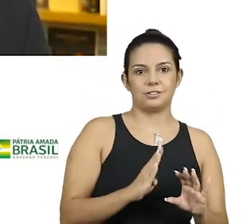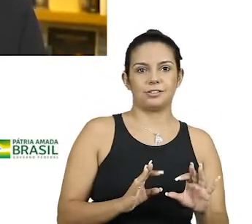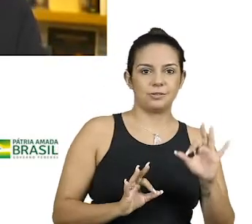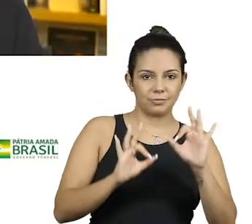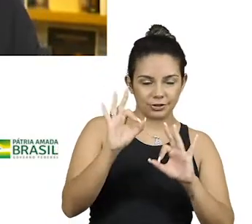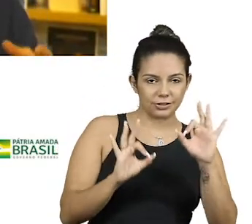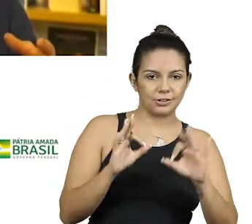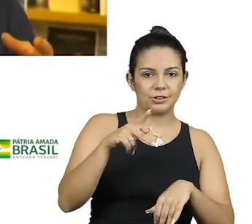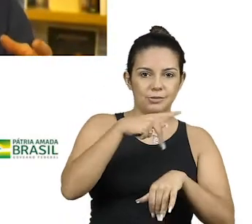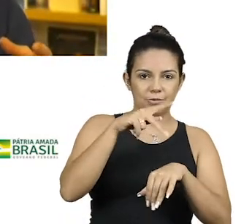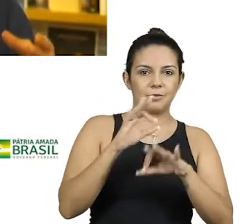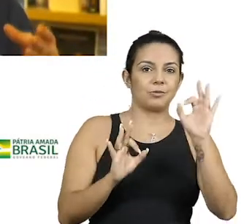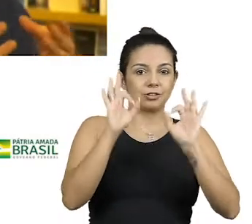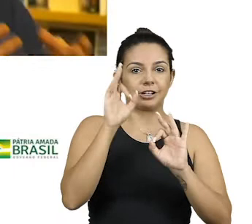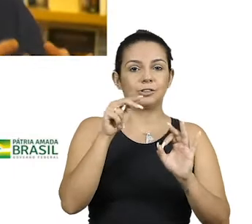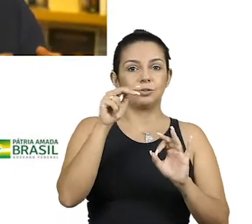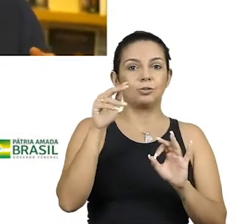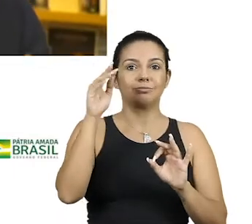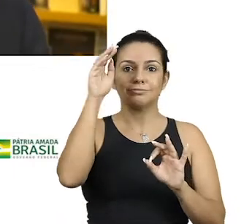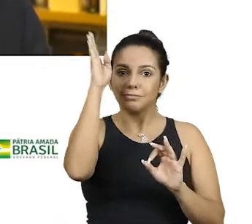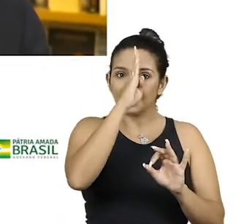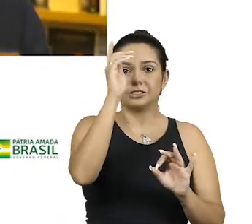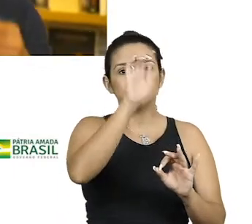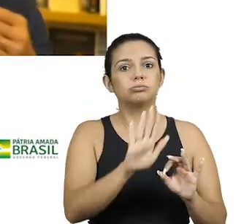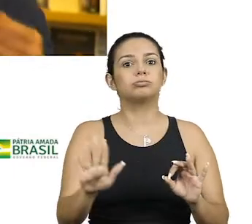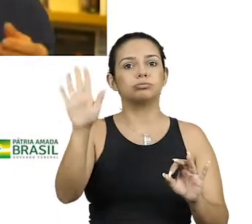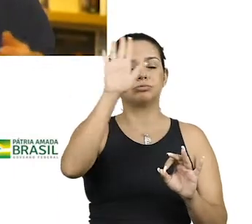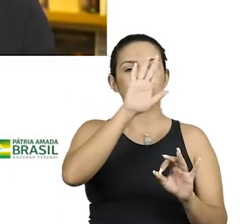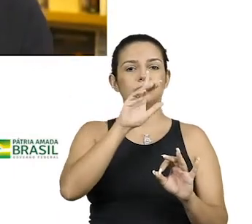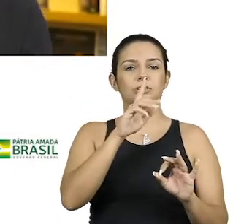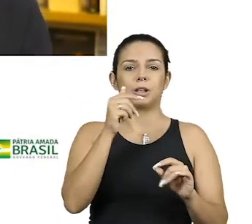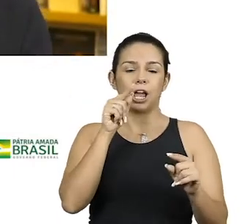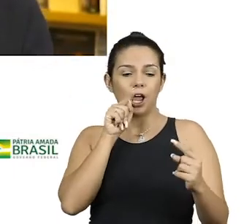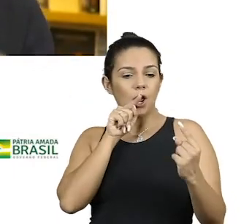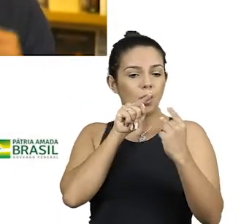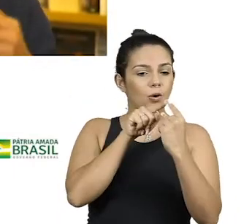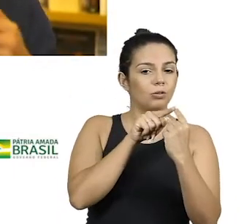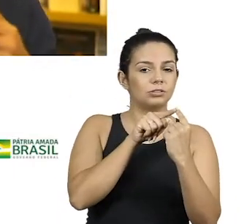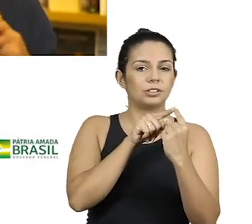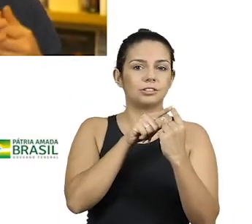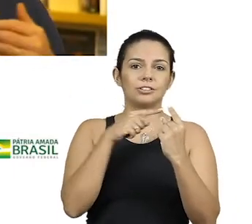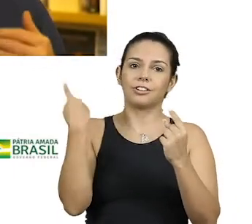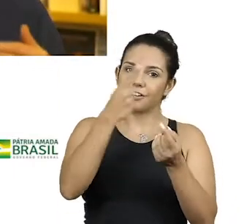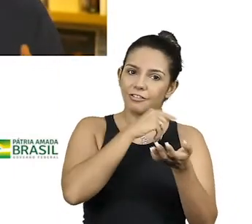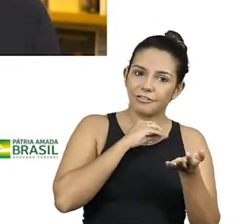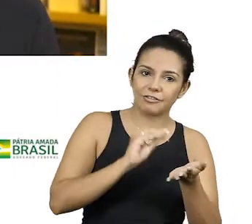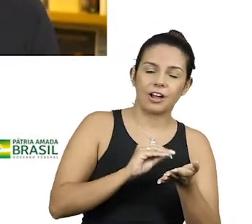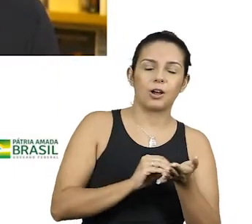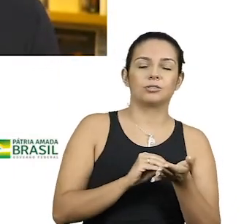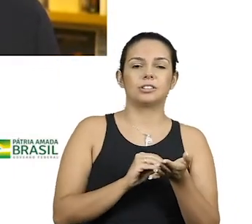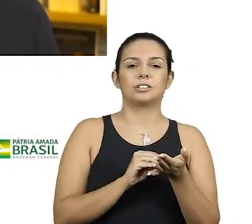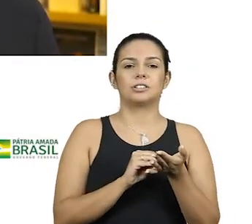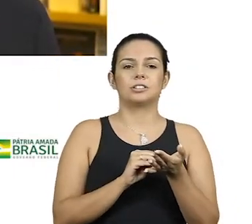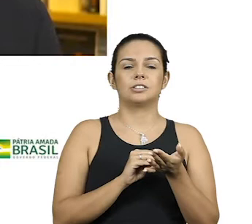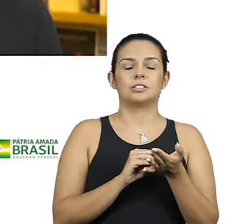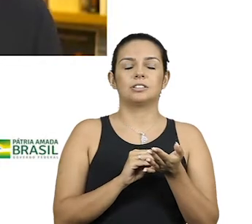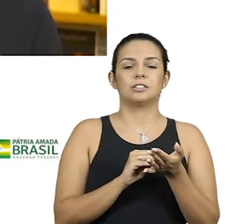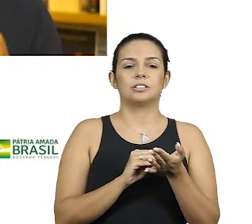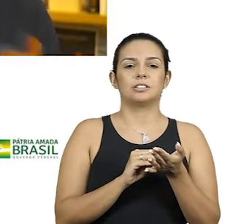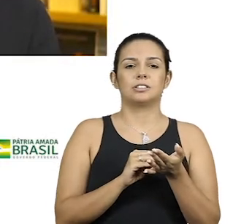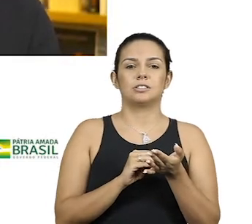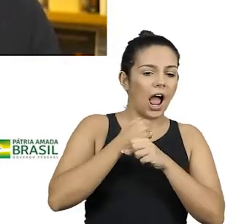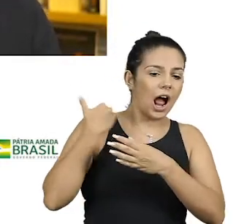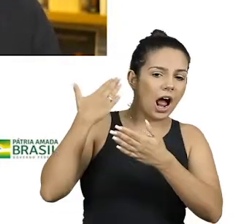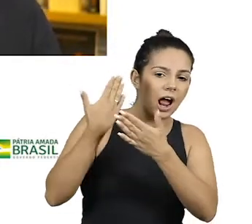nacional, ou, pelo menos, se identificar com algum. A gente sente tanta falta disso, a gente está aí nas últimas décadas